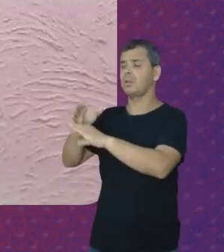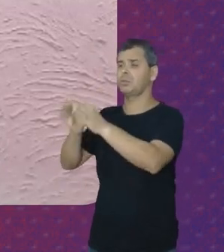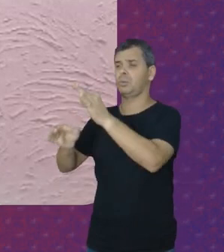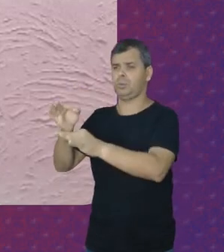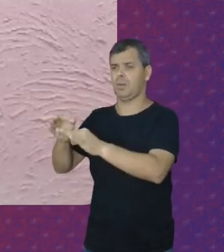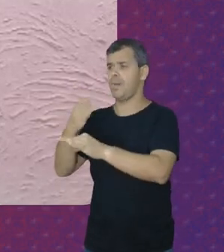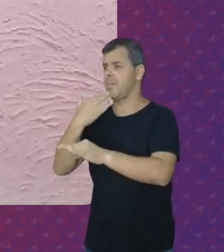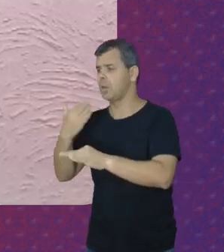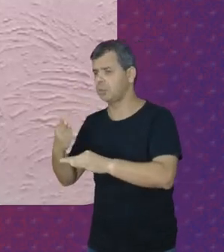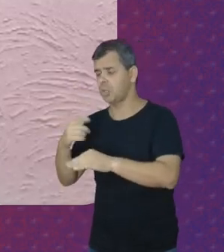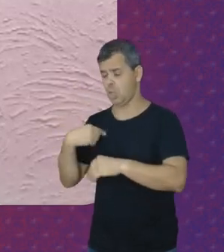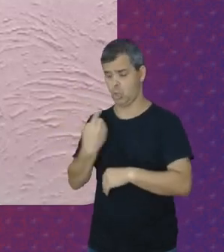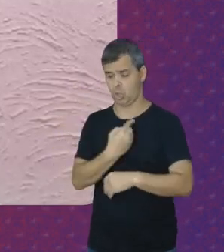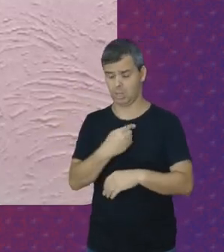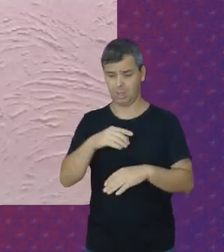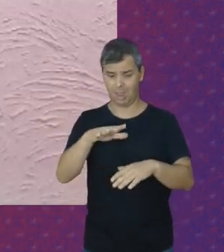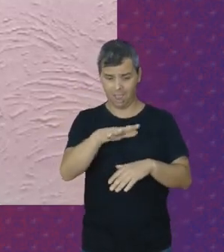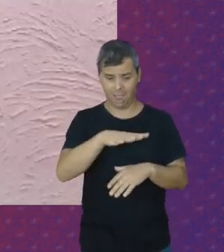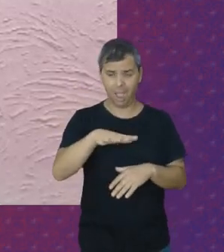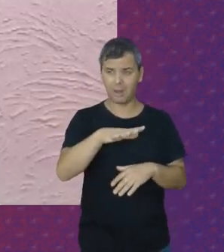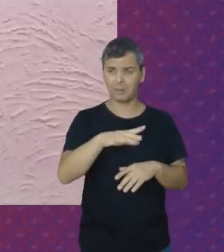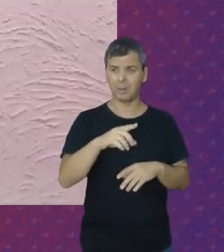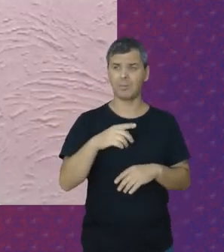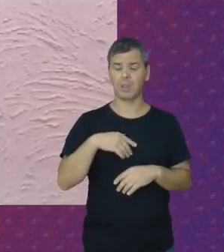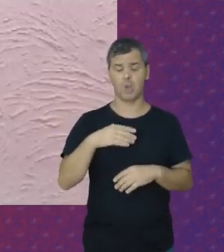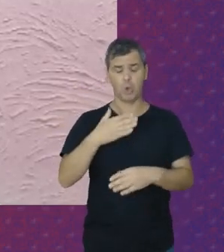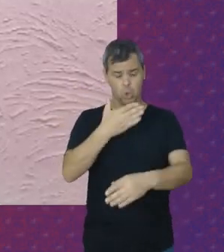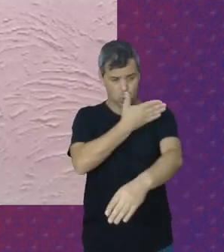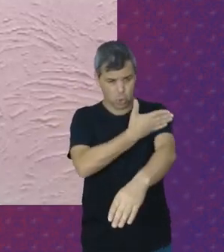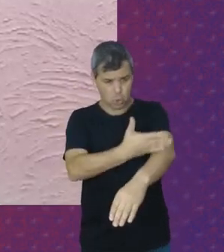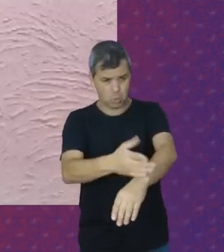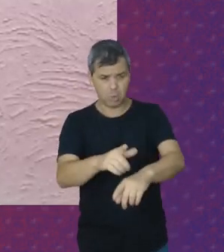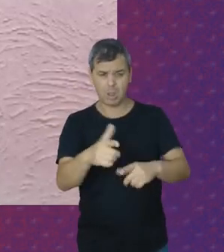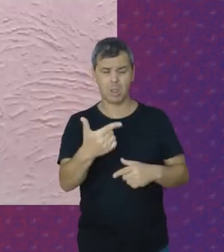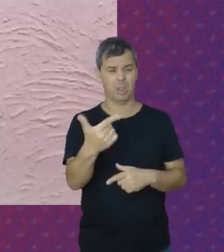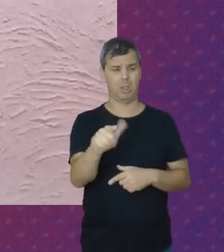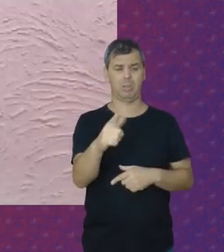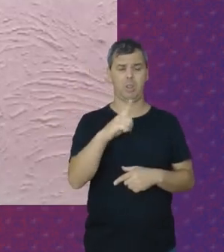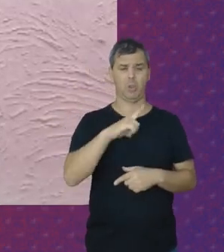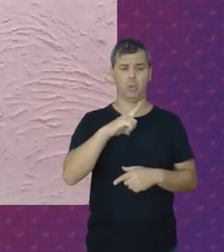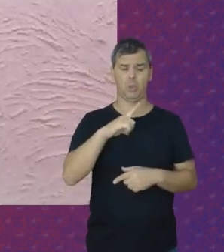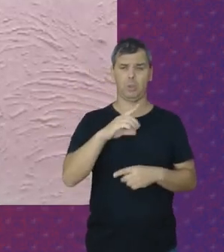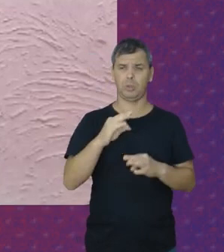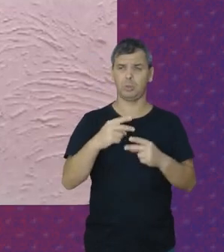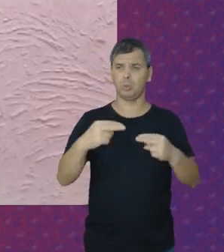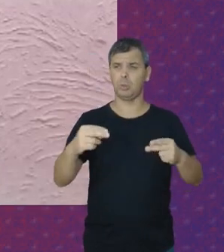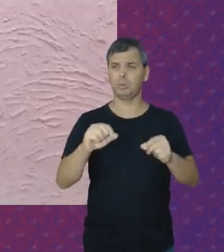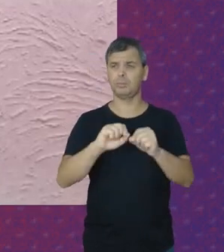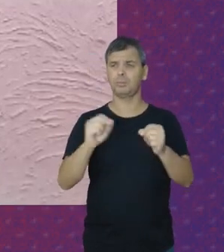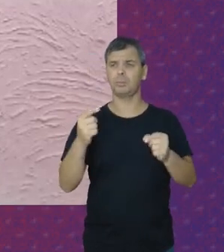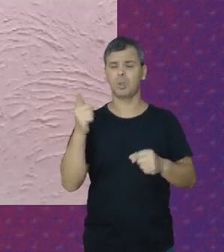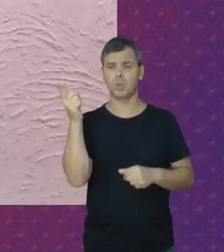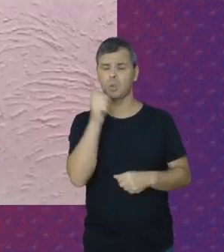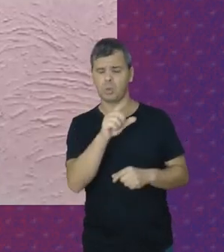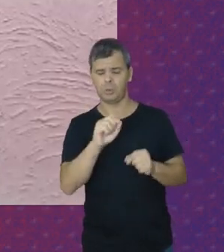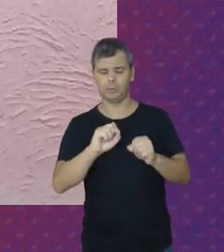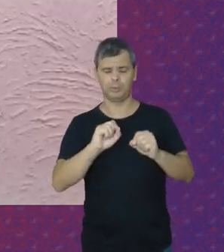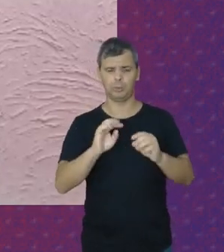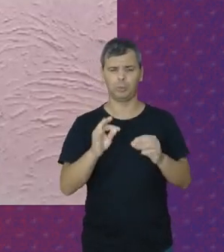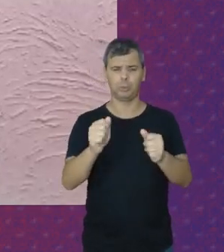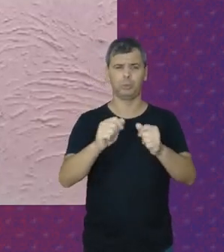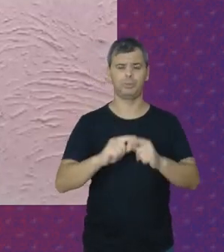já A nossa categoria já estava acostumada A não ter tudo de uma vez A gente não conseguia tudo